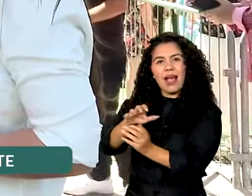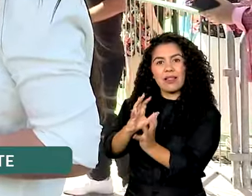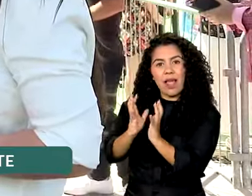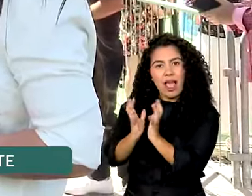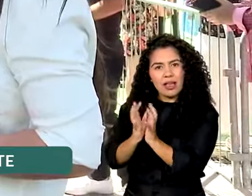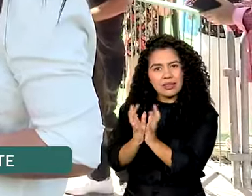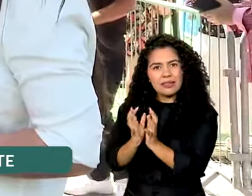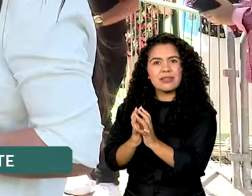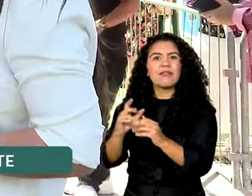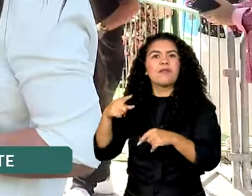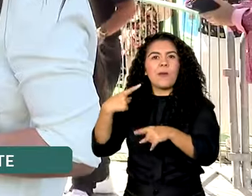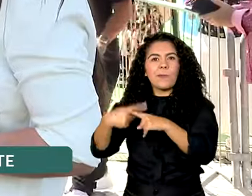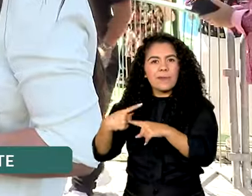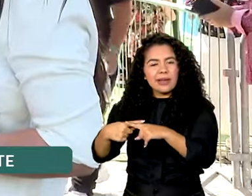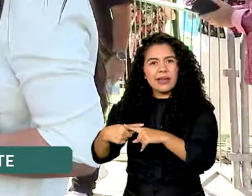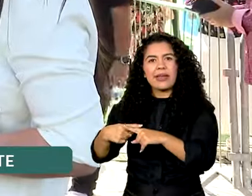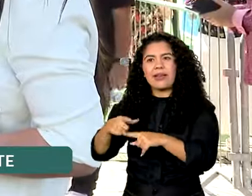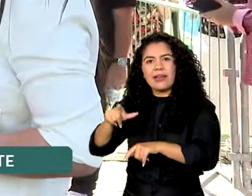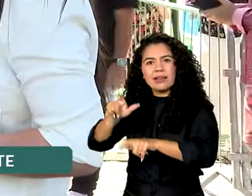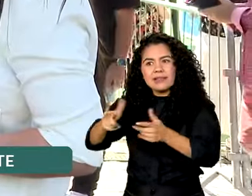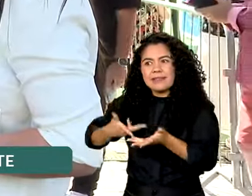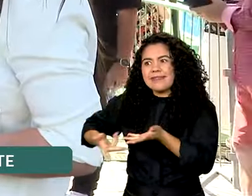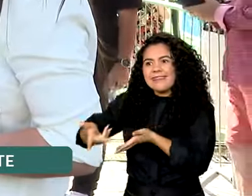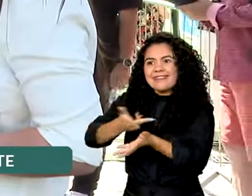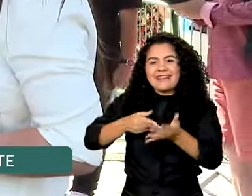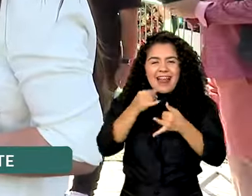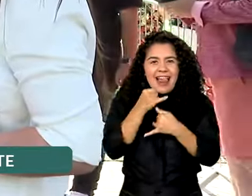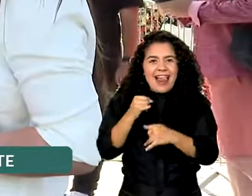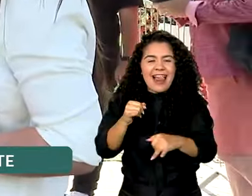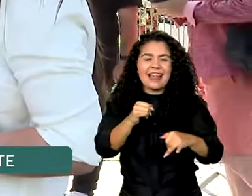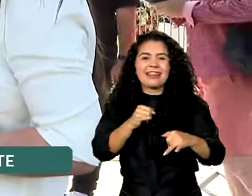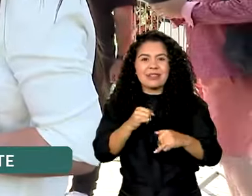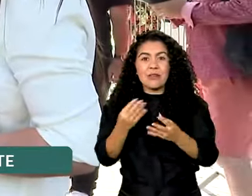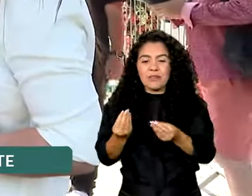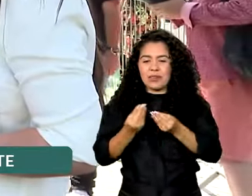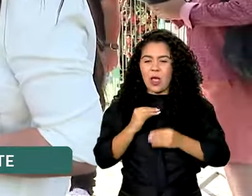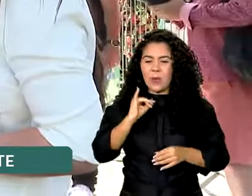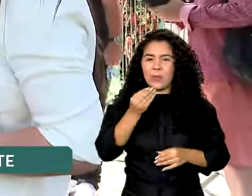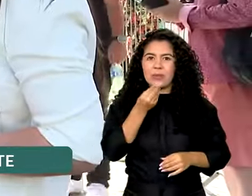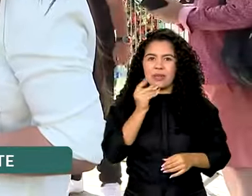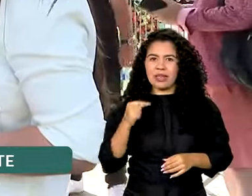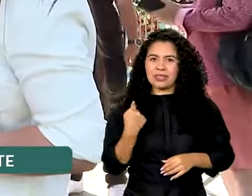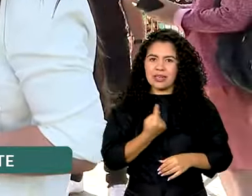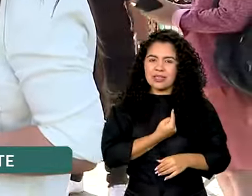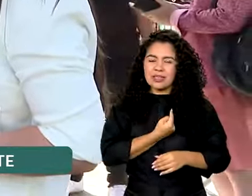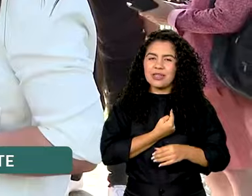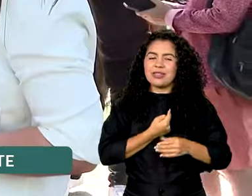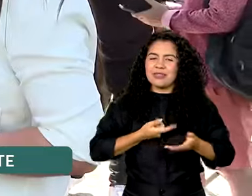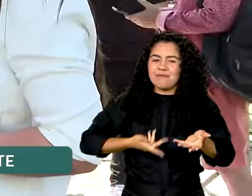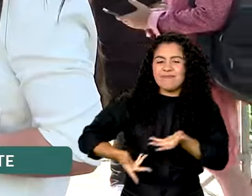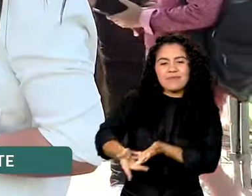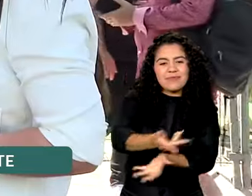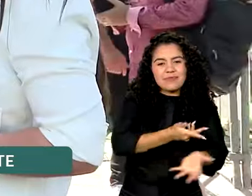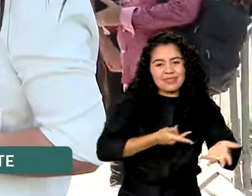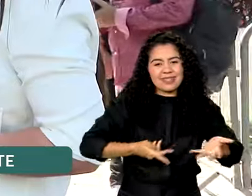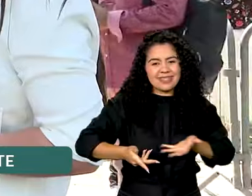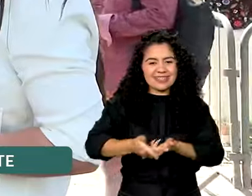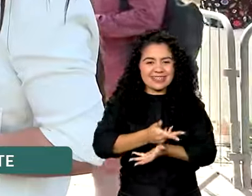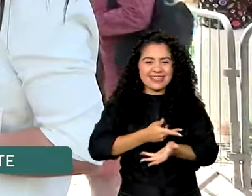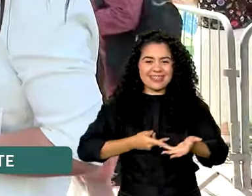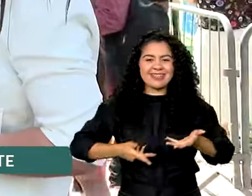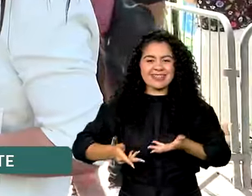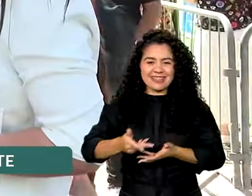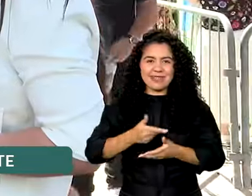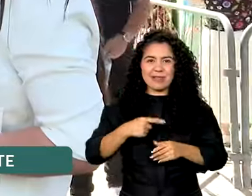proporciona, essas Olimpíadas nos dão essa oportunidade de estar perto de vocês e sentir tudo isso que está tão longe